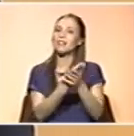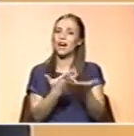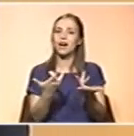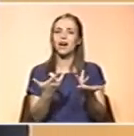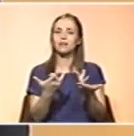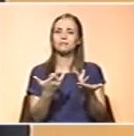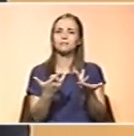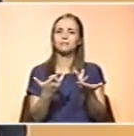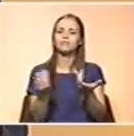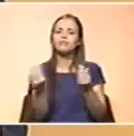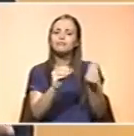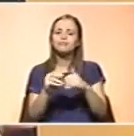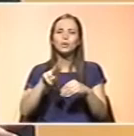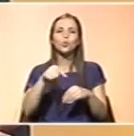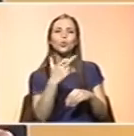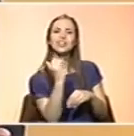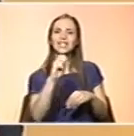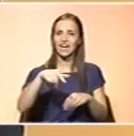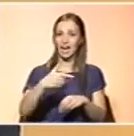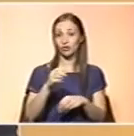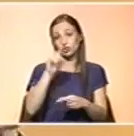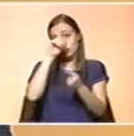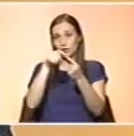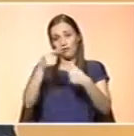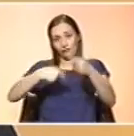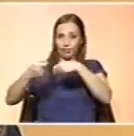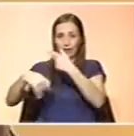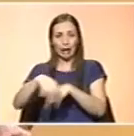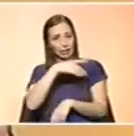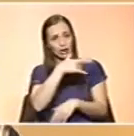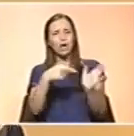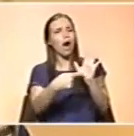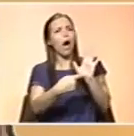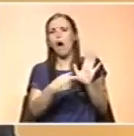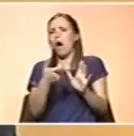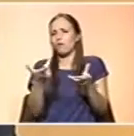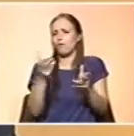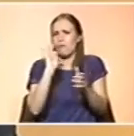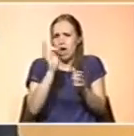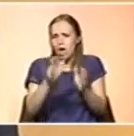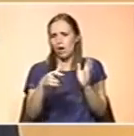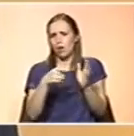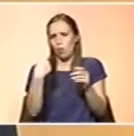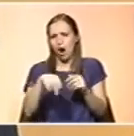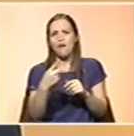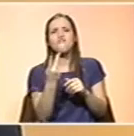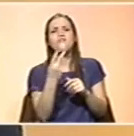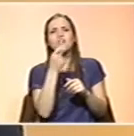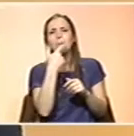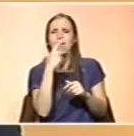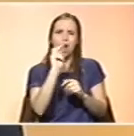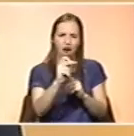os nutrientes, como forma de venderem o seu produto, dizendo que é muito rico em ferro, muito rico em vitamina A, por exemplo.